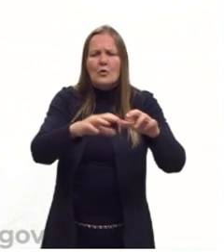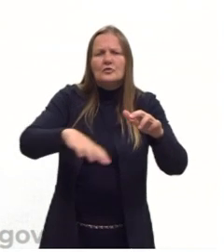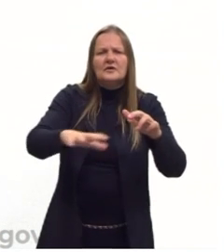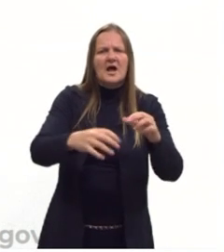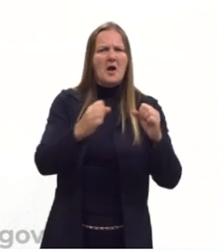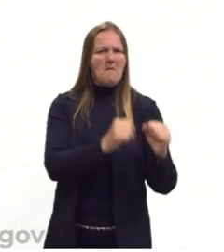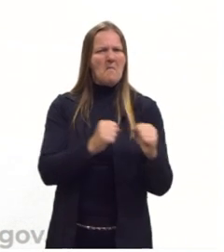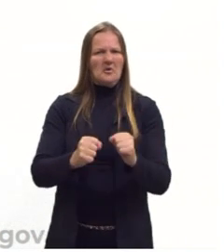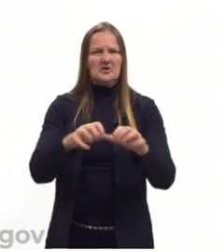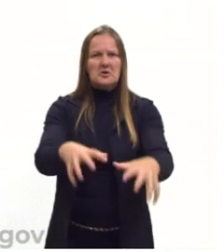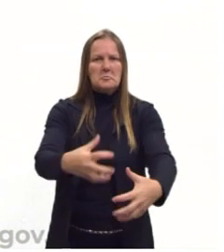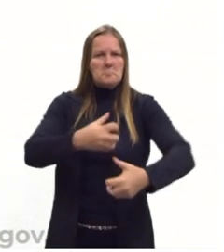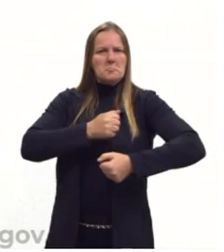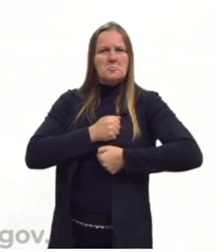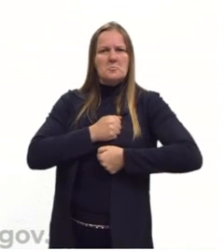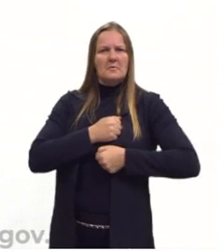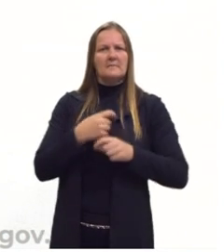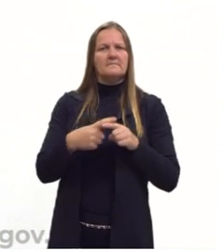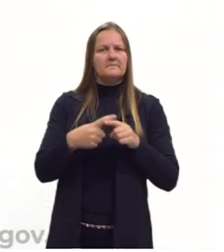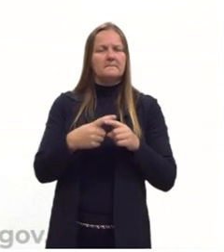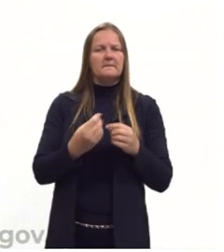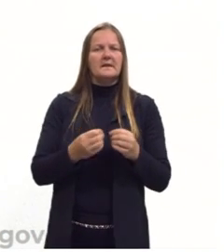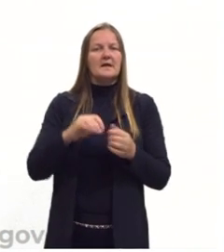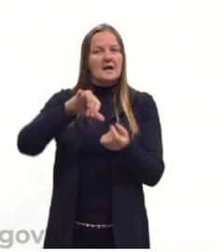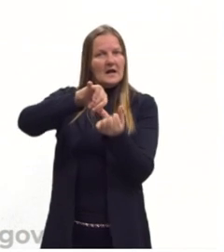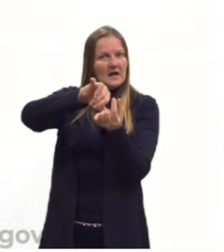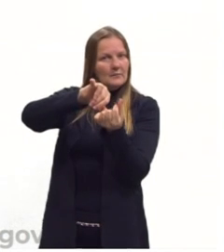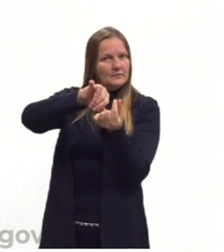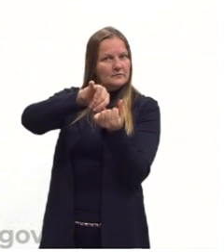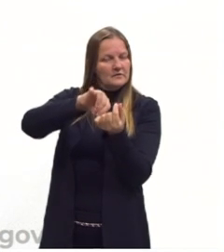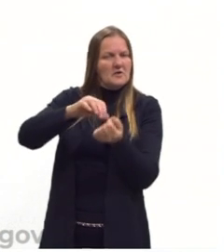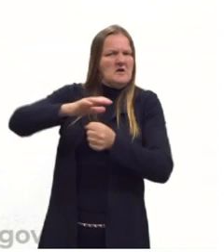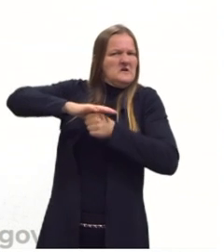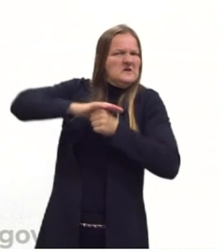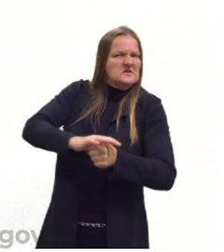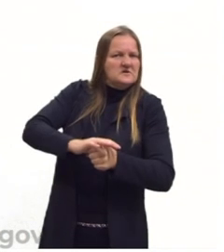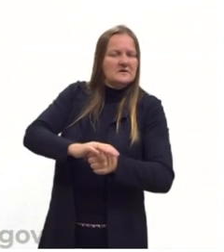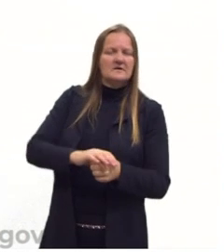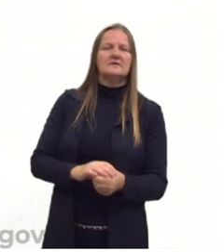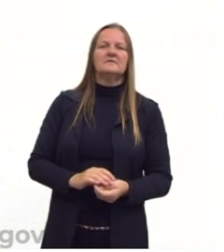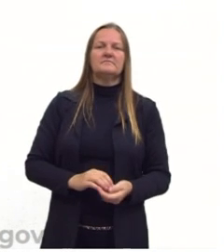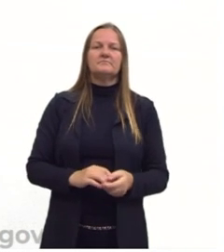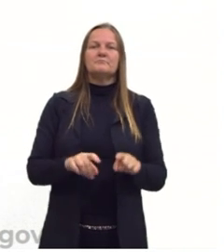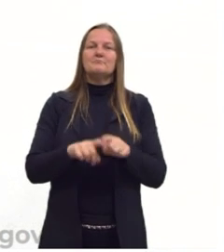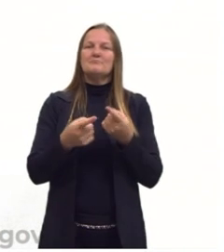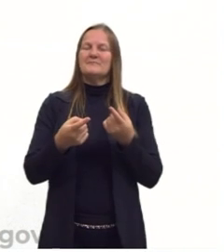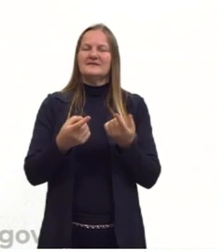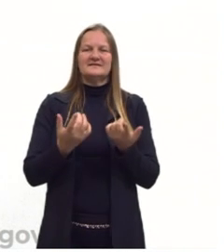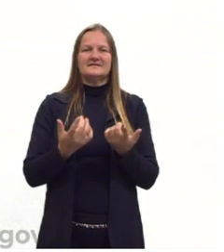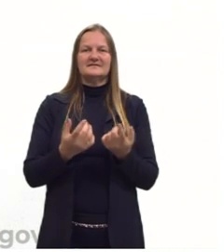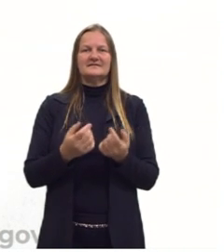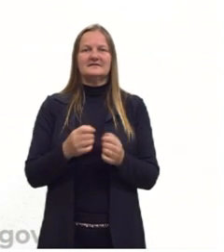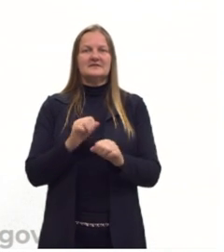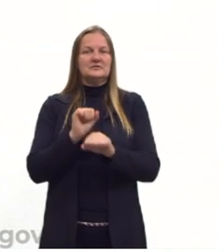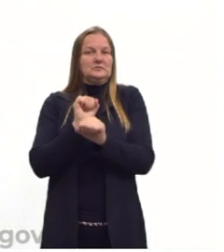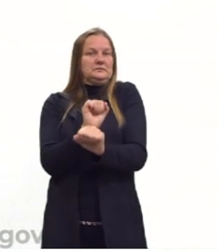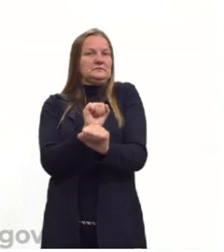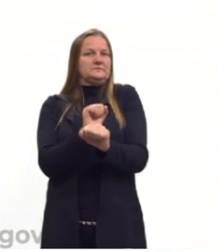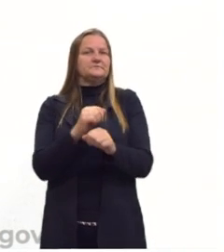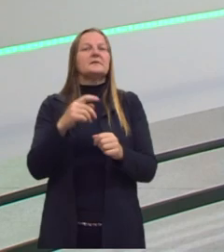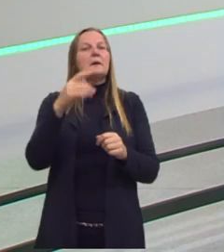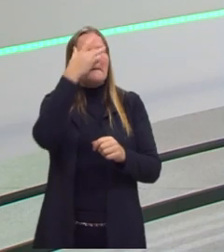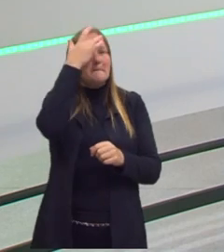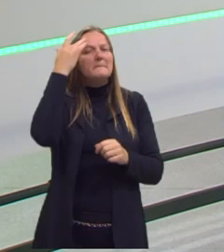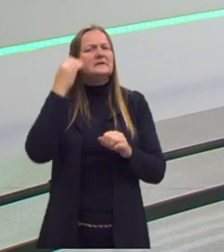poderosos. Então, a gente também tem que pensar que o capitalismo foi imposto à força, mas ele não foi imposto sem resistência, que as